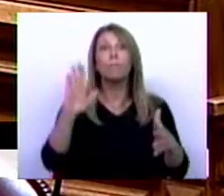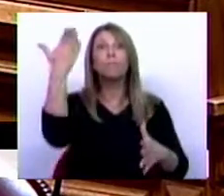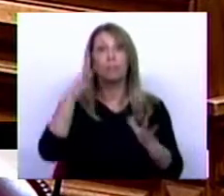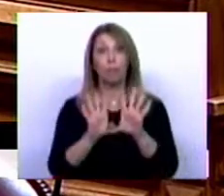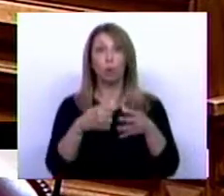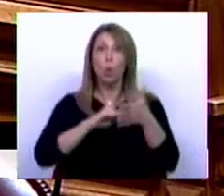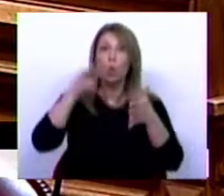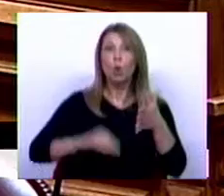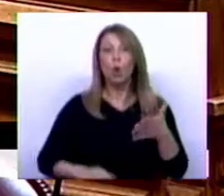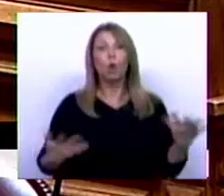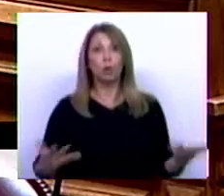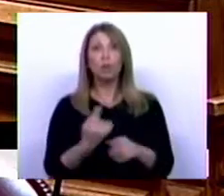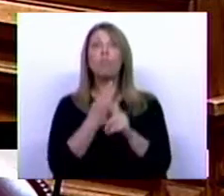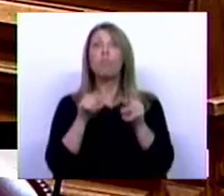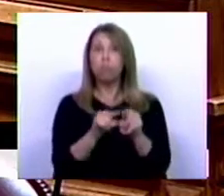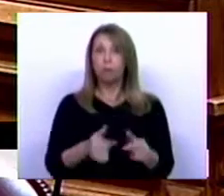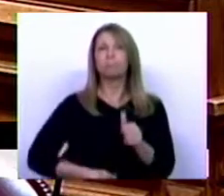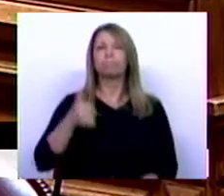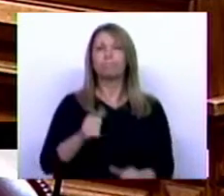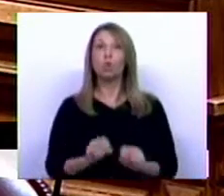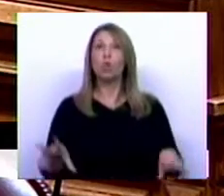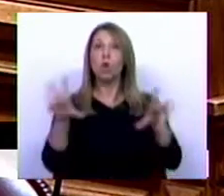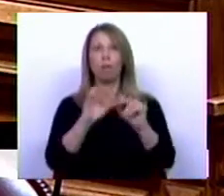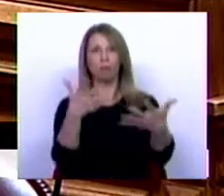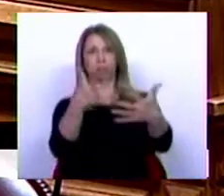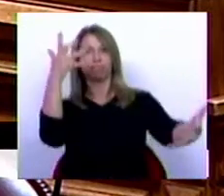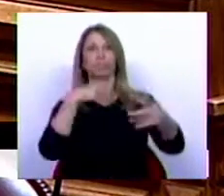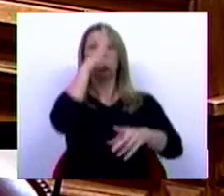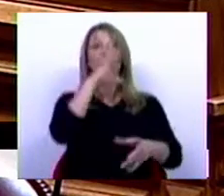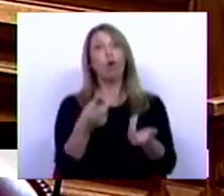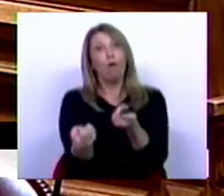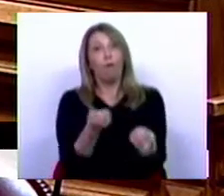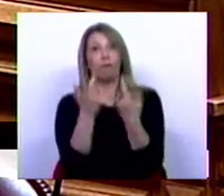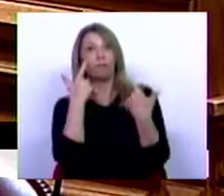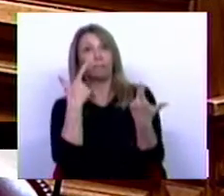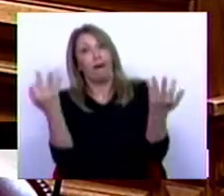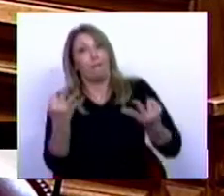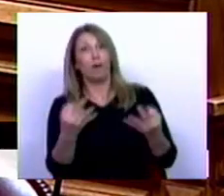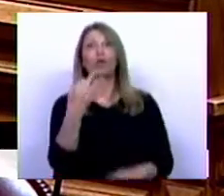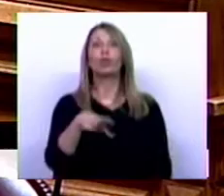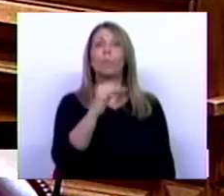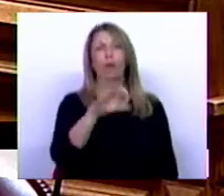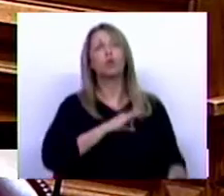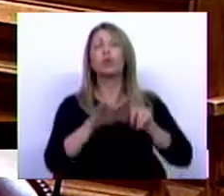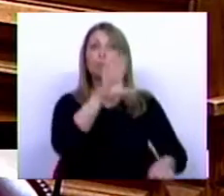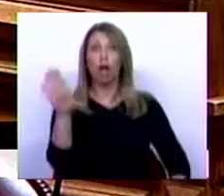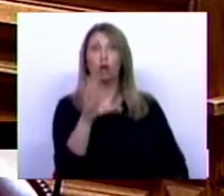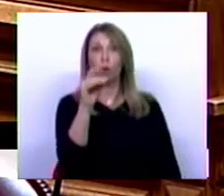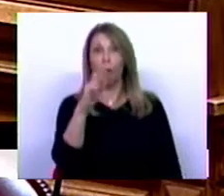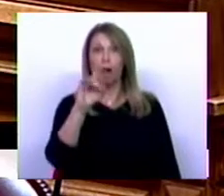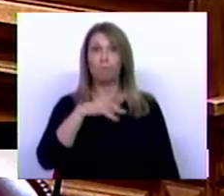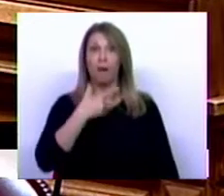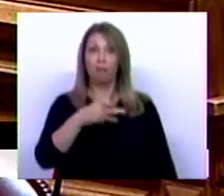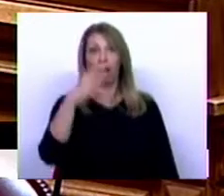porque a contratação coletiva ganhou um novo fulgor sob a governação socialista. O Sr. Deputado João Almeida entende que não, mas houve, de facto, um